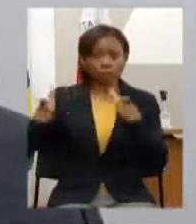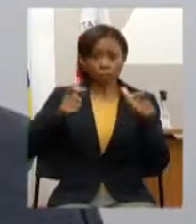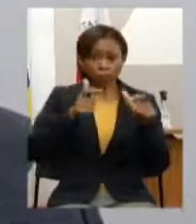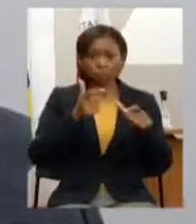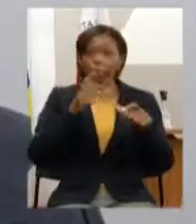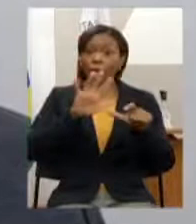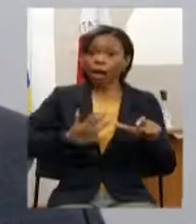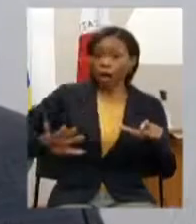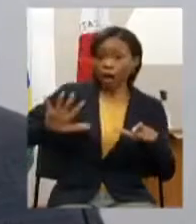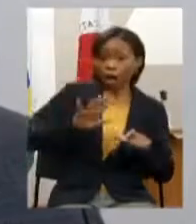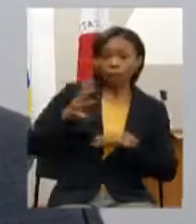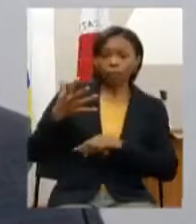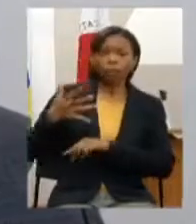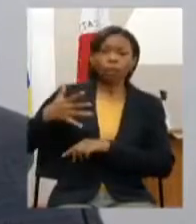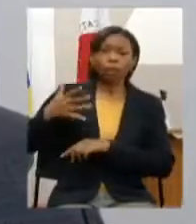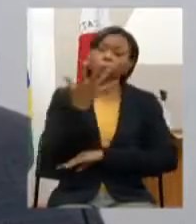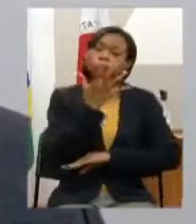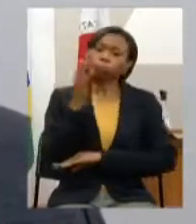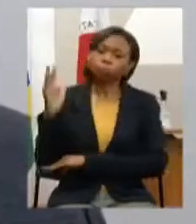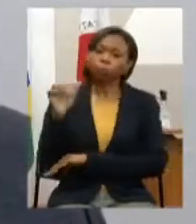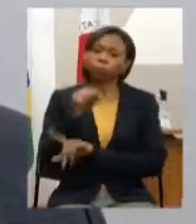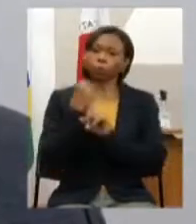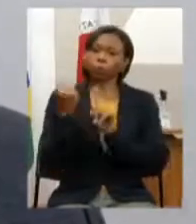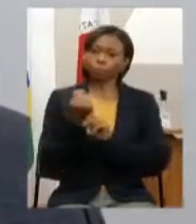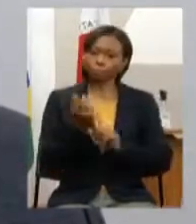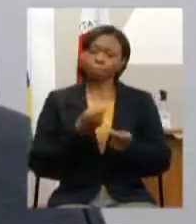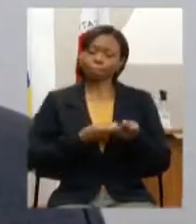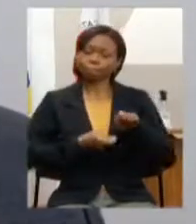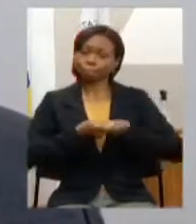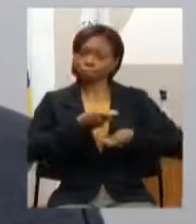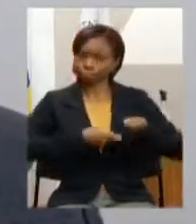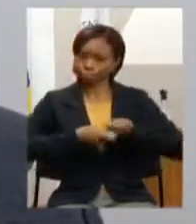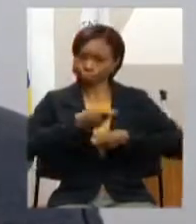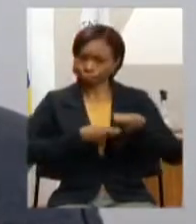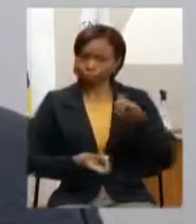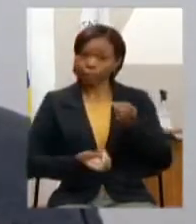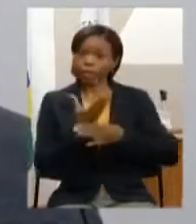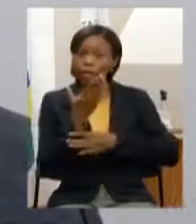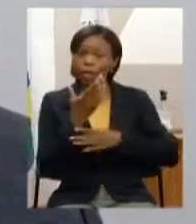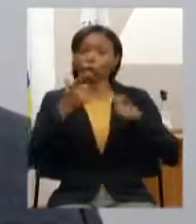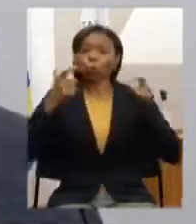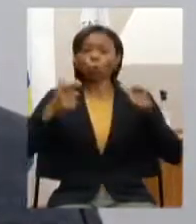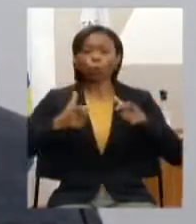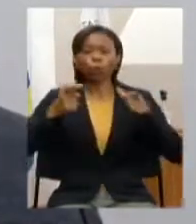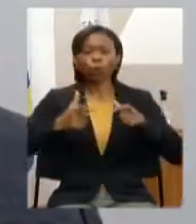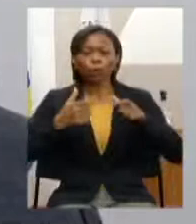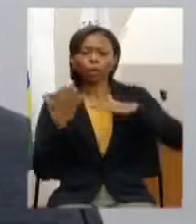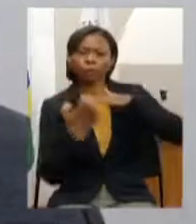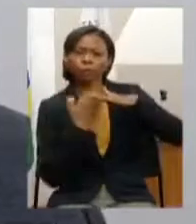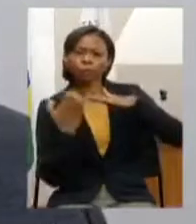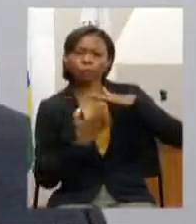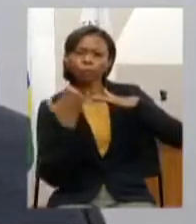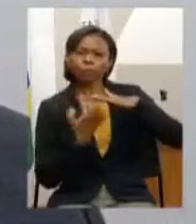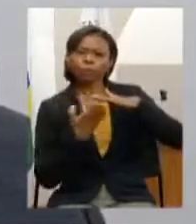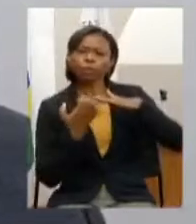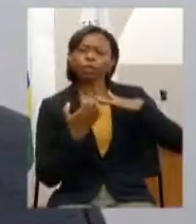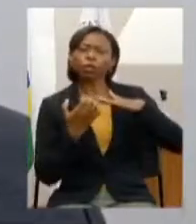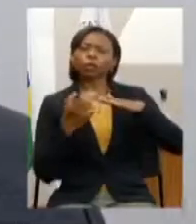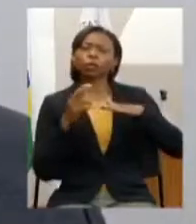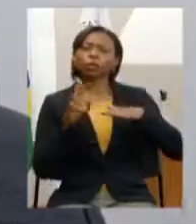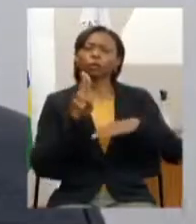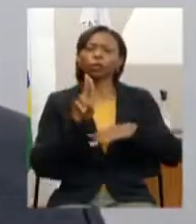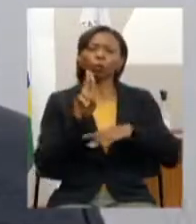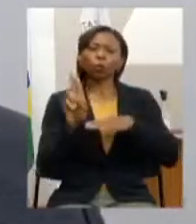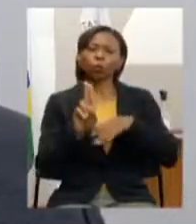ambiental social e econômica propõe-se a implantação de usinas de geração de energia fotovoltaica prioritariamente